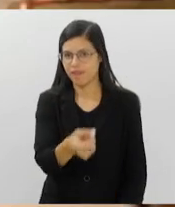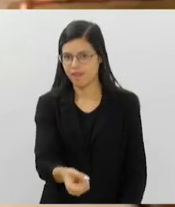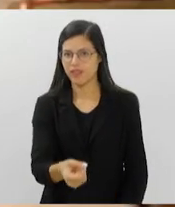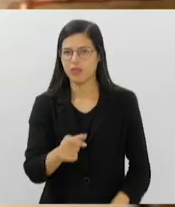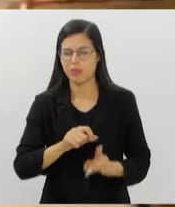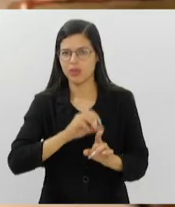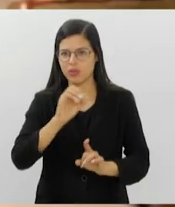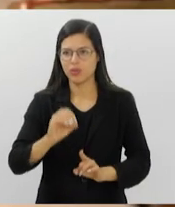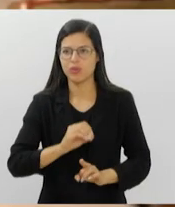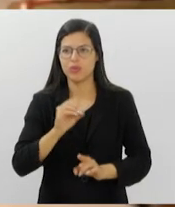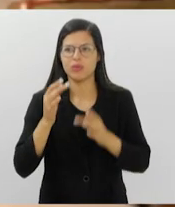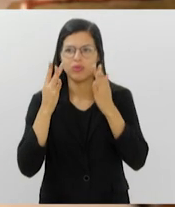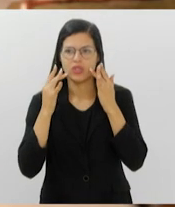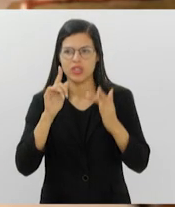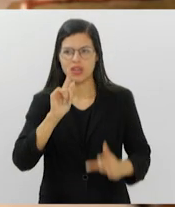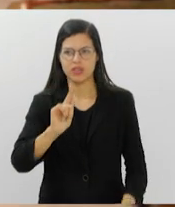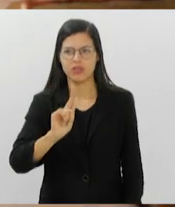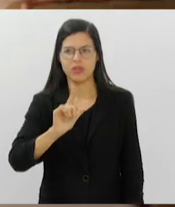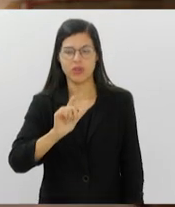Tempo tem.